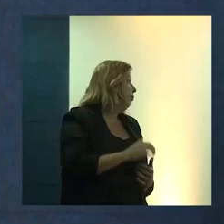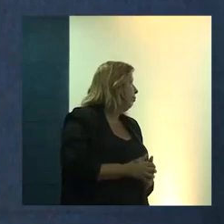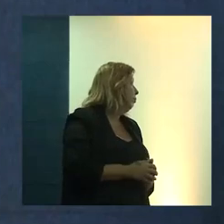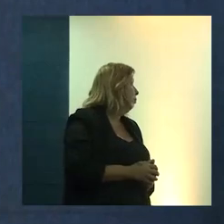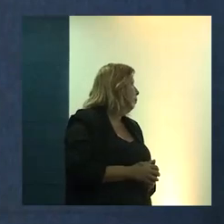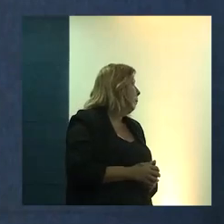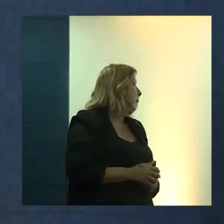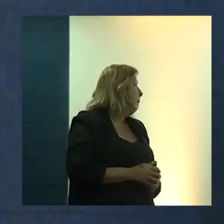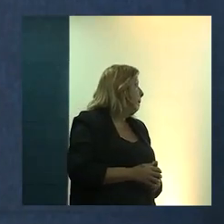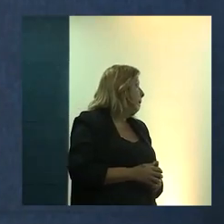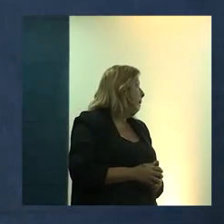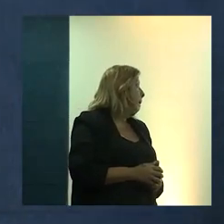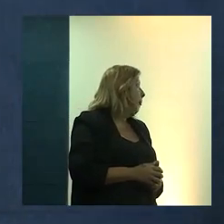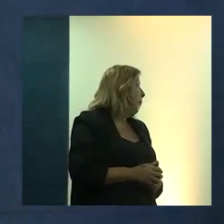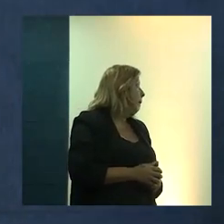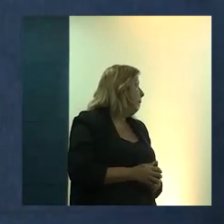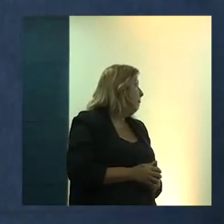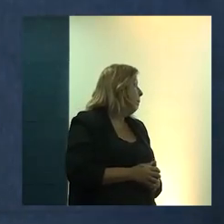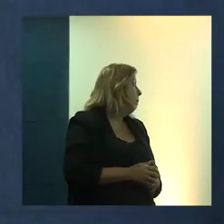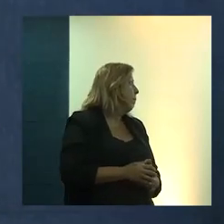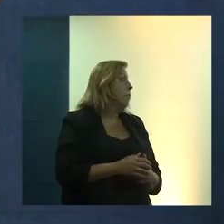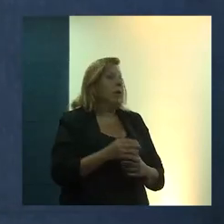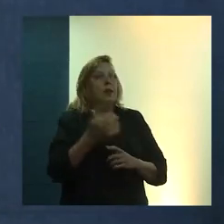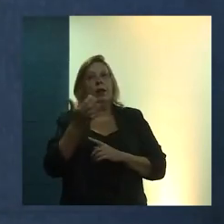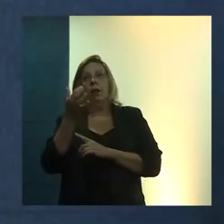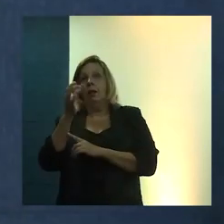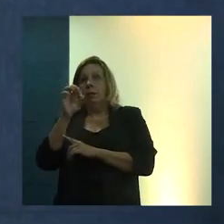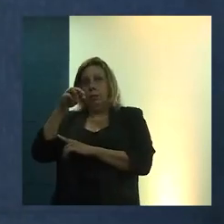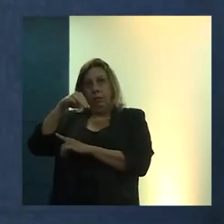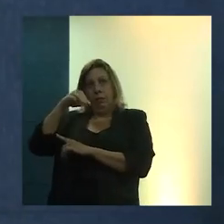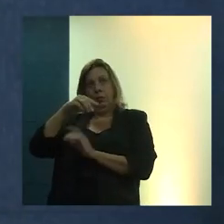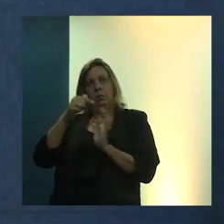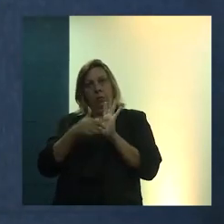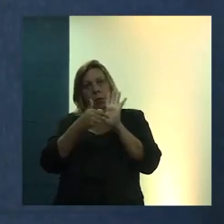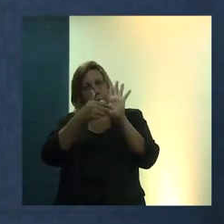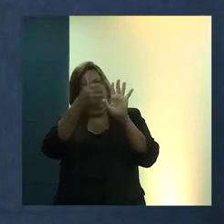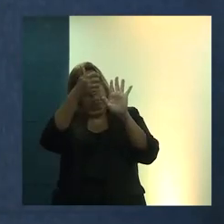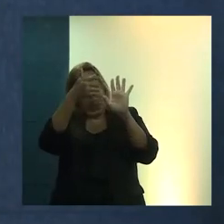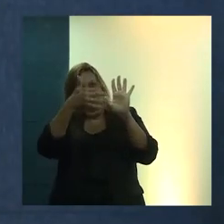eu vou entrar na residência nos meus próximos dez minutos para mostrar o seguinte,